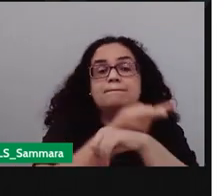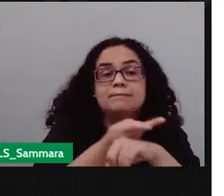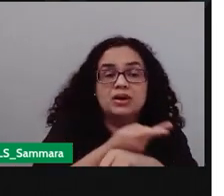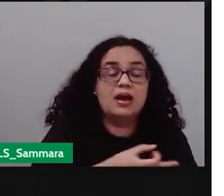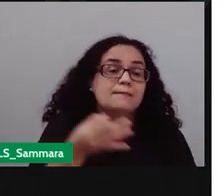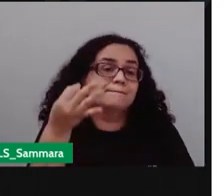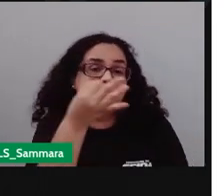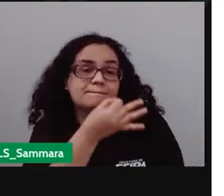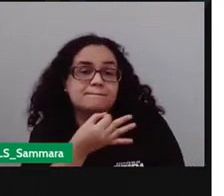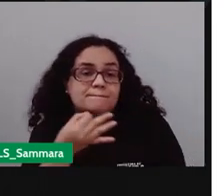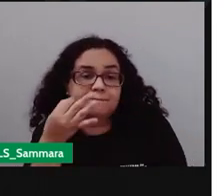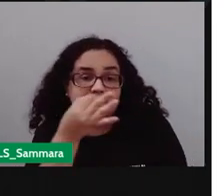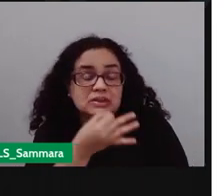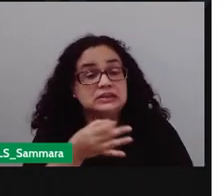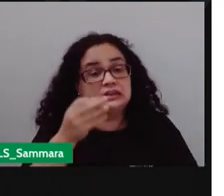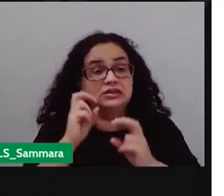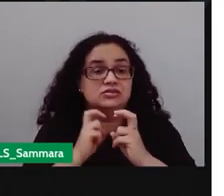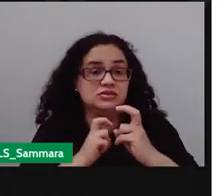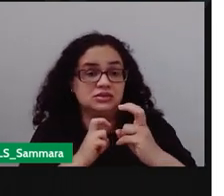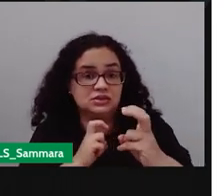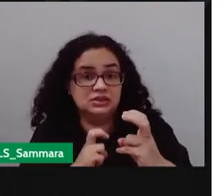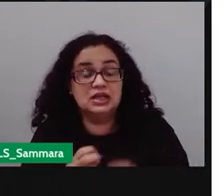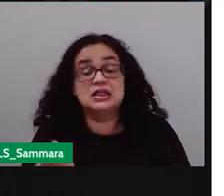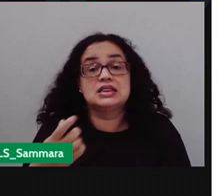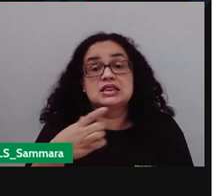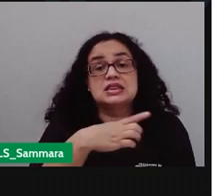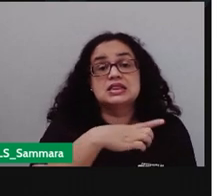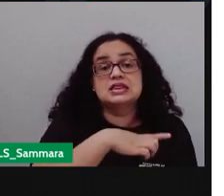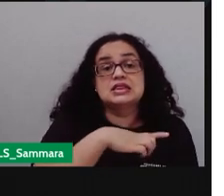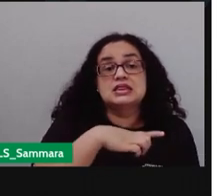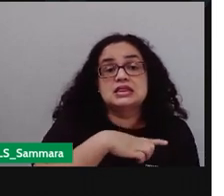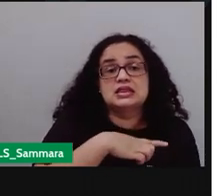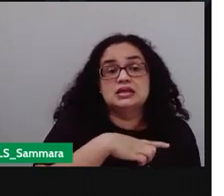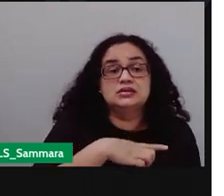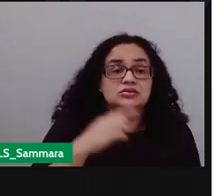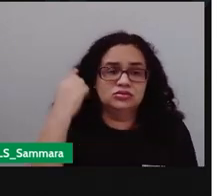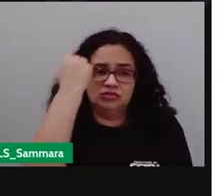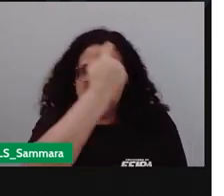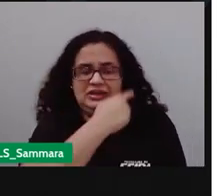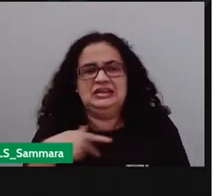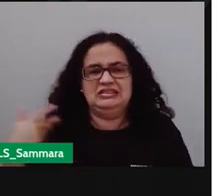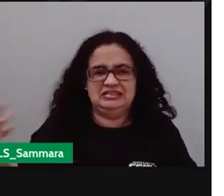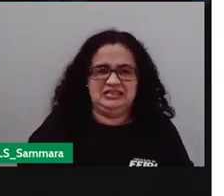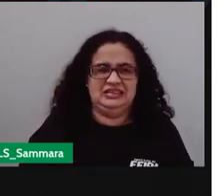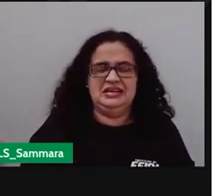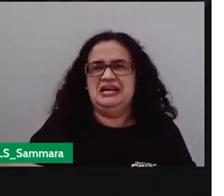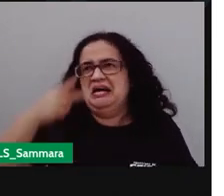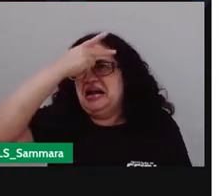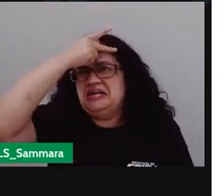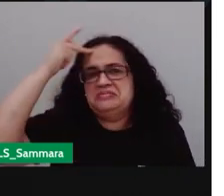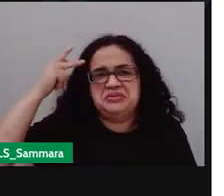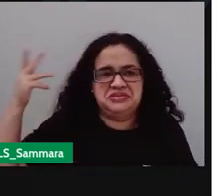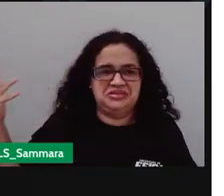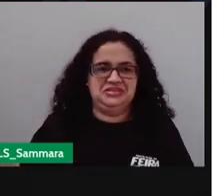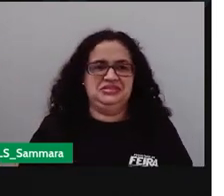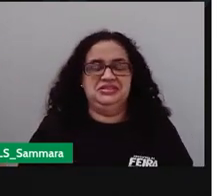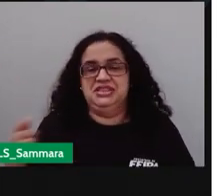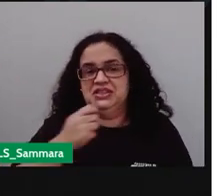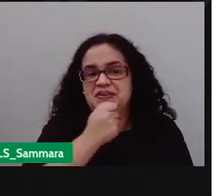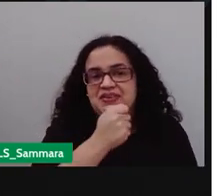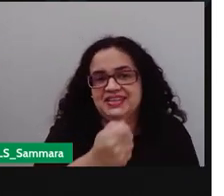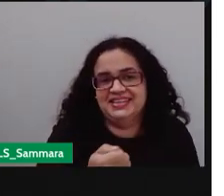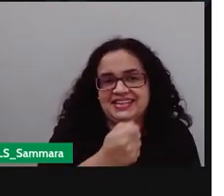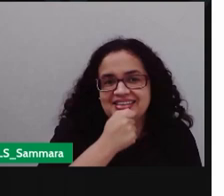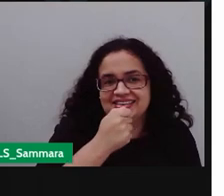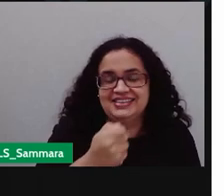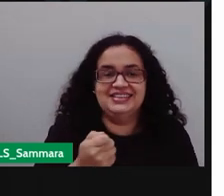pronunciar as palavras de forma correta e mantendo o que uma boa aparência a não vai né imagine só chegar numa entrevista